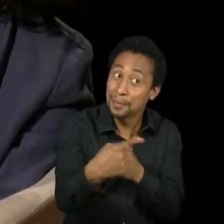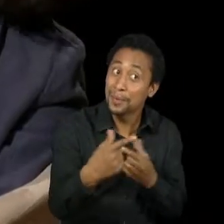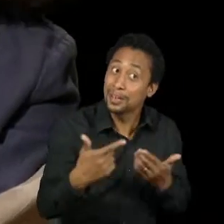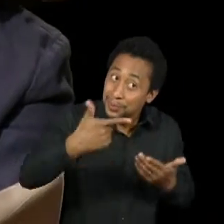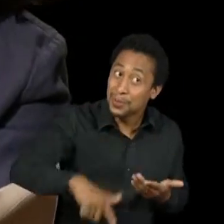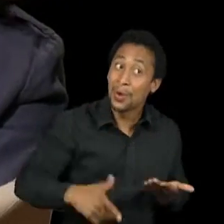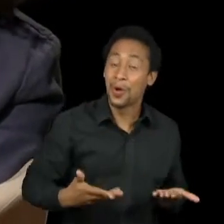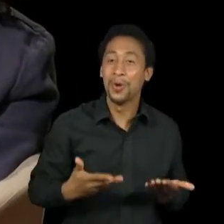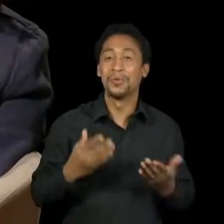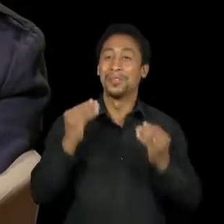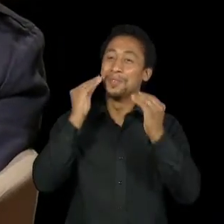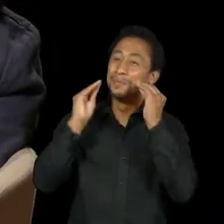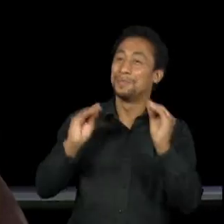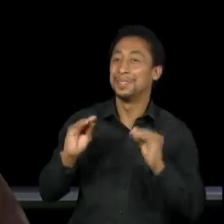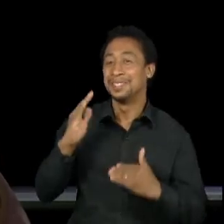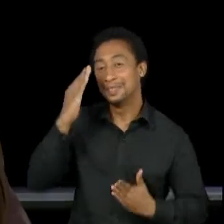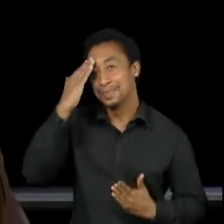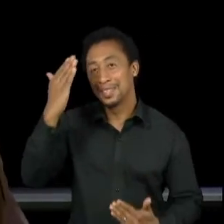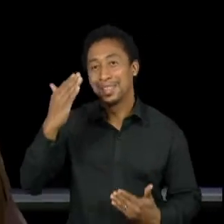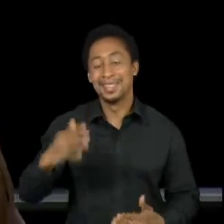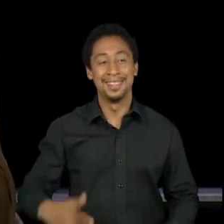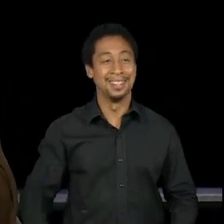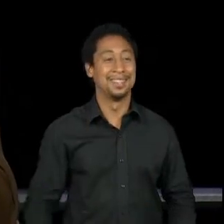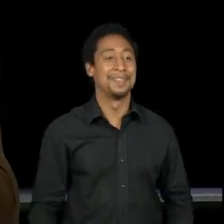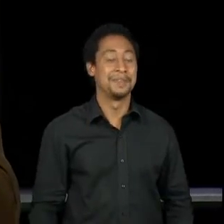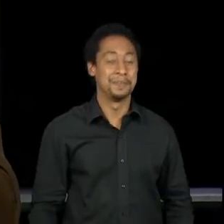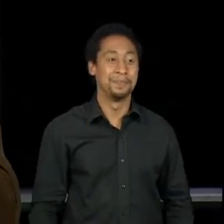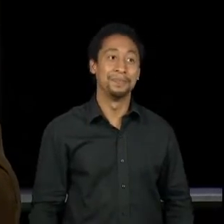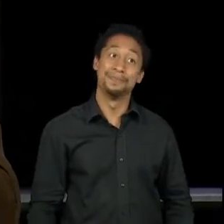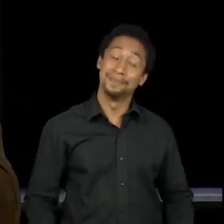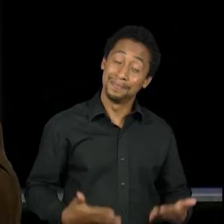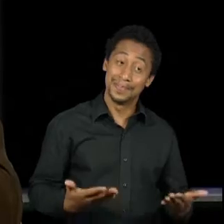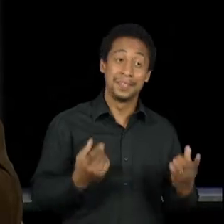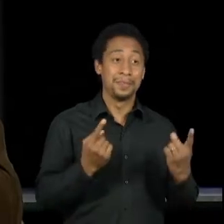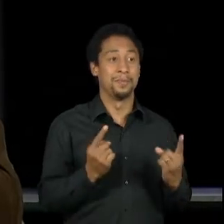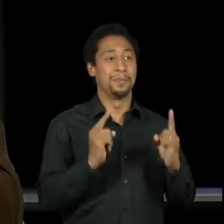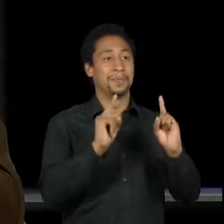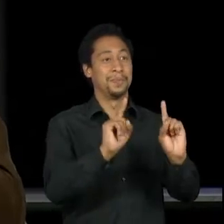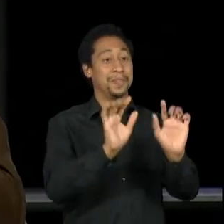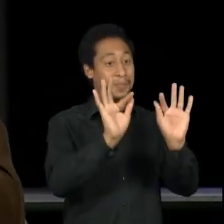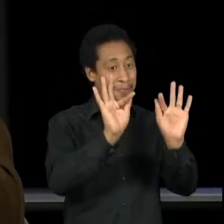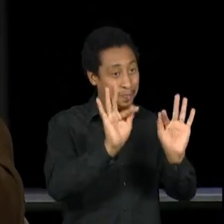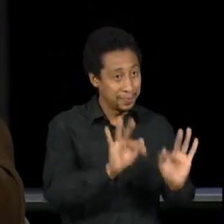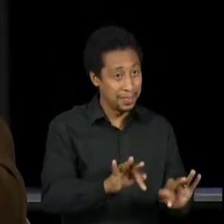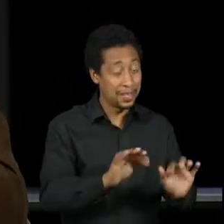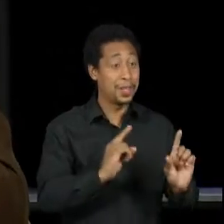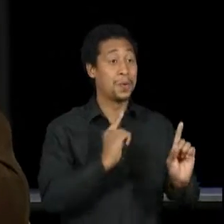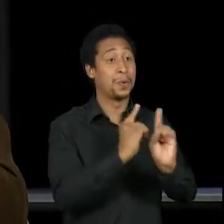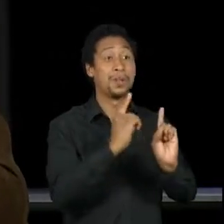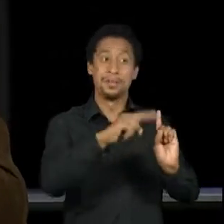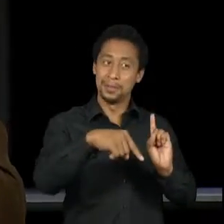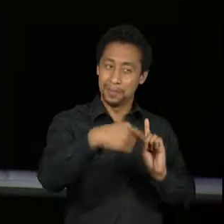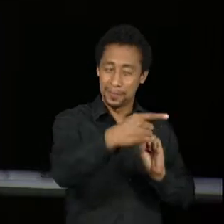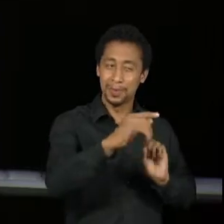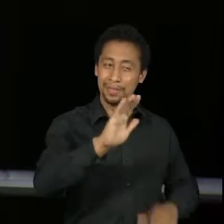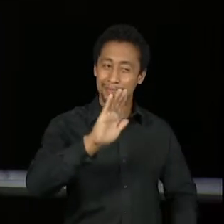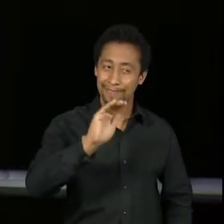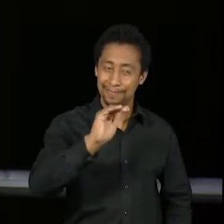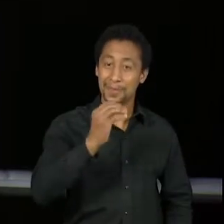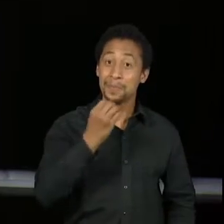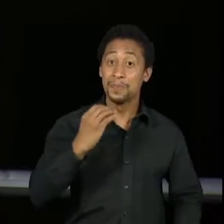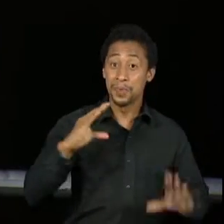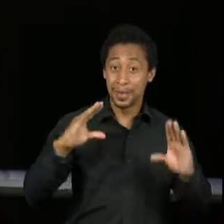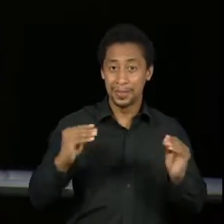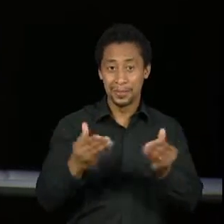Um beijo, obrigadão. Obrigada. Muito bem, o Persona fica por aqui, nos encontramos no próximo programa. Até lá. Uma boa